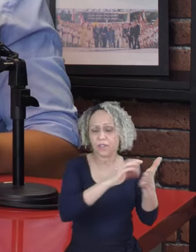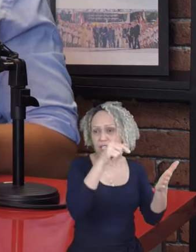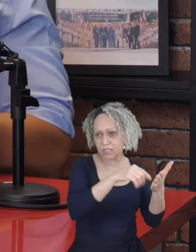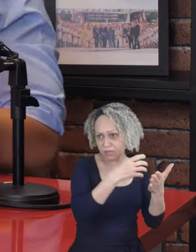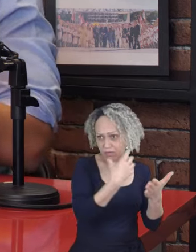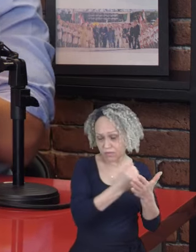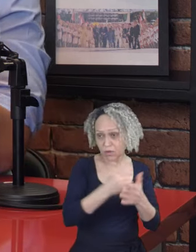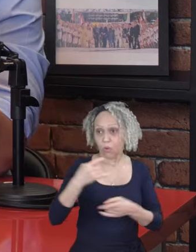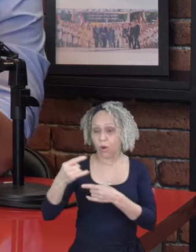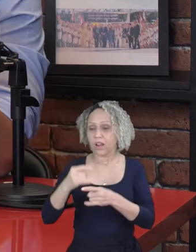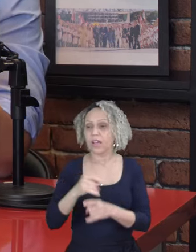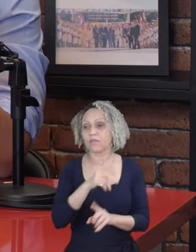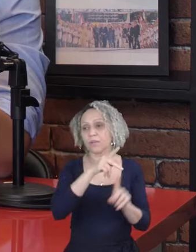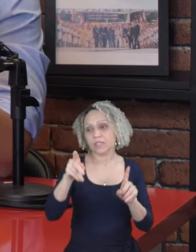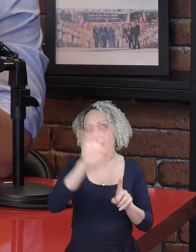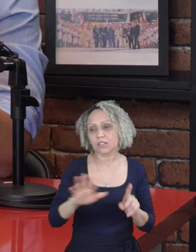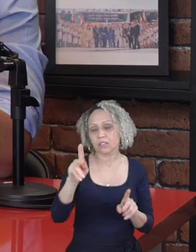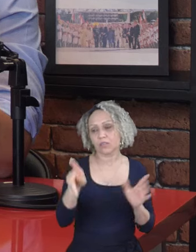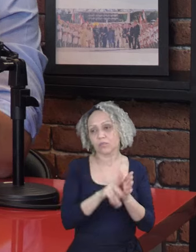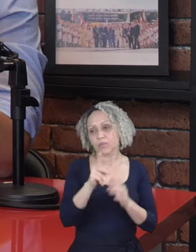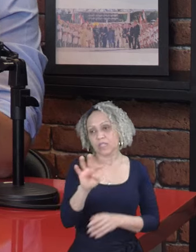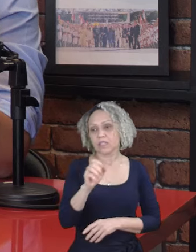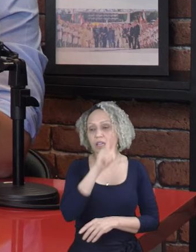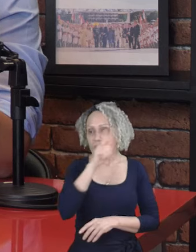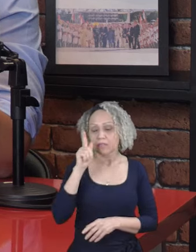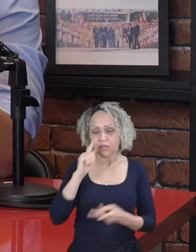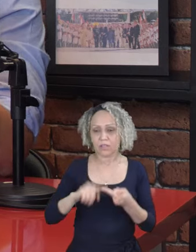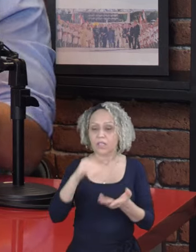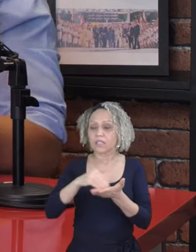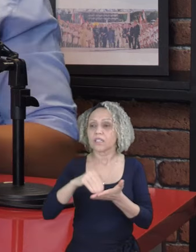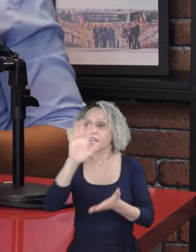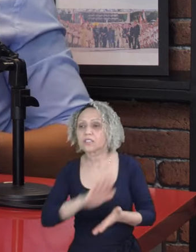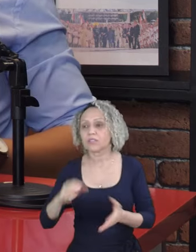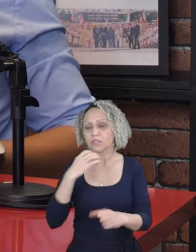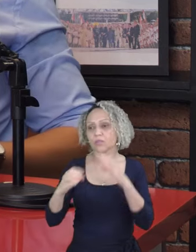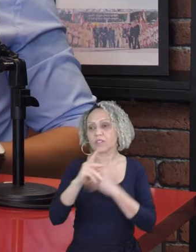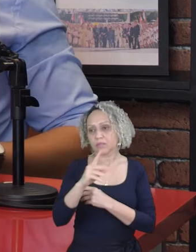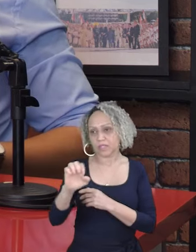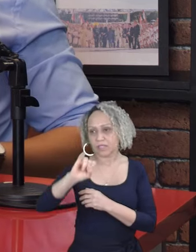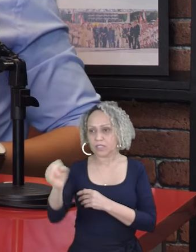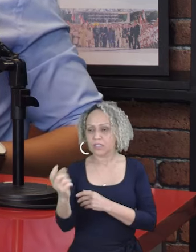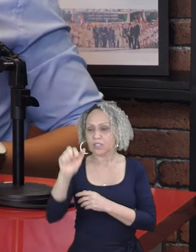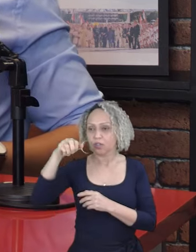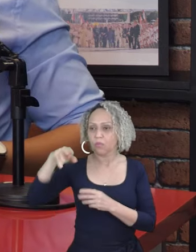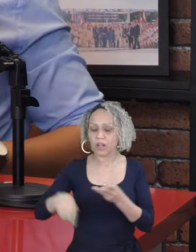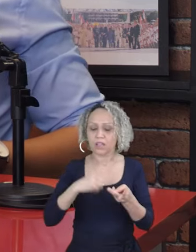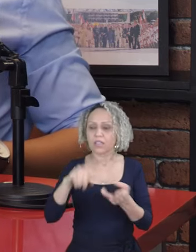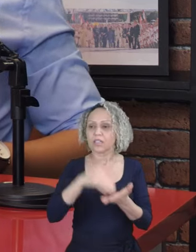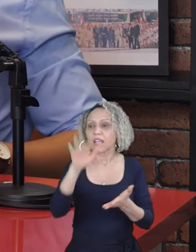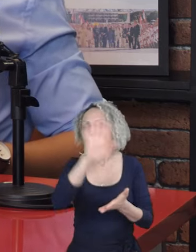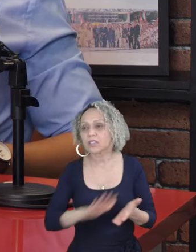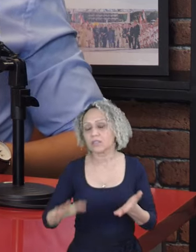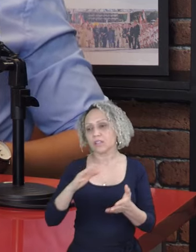nacional em uma live com a participação da presidenta nacional do PT, Glaise Hoffman, do secretário nacional de comunicação do PT, Gilmar Tato,